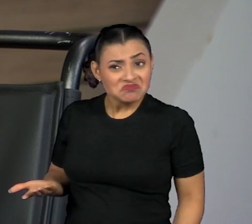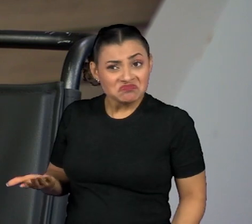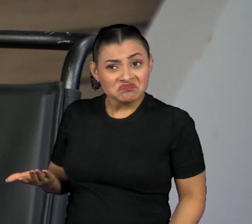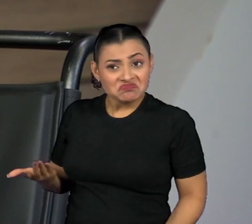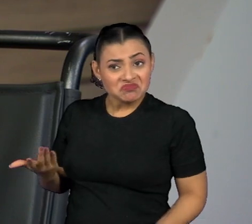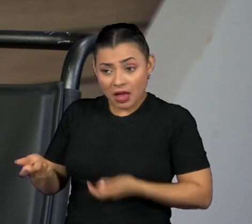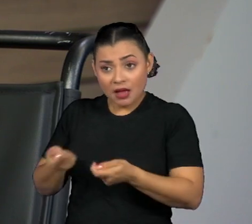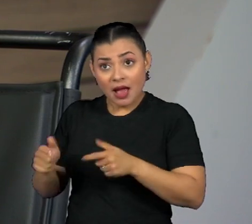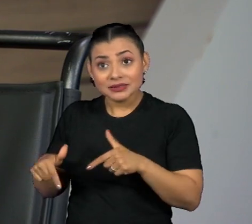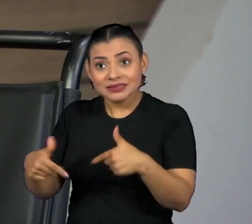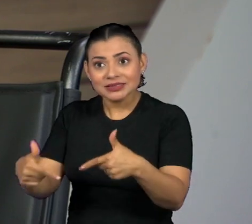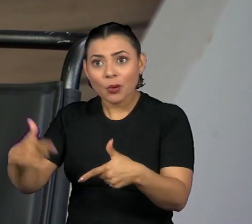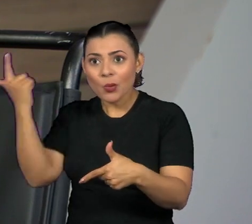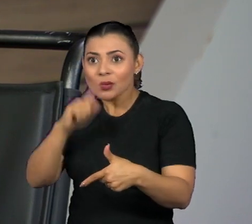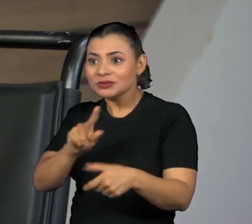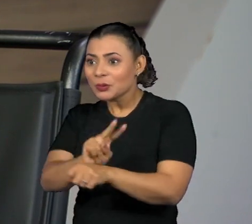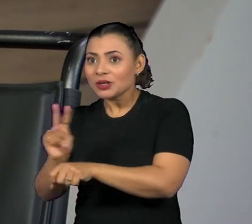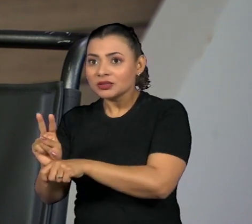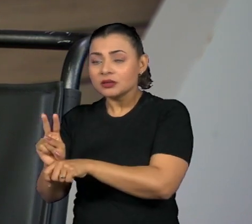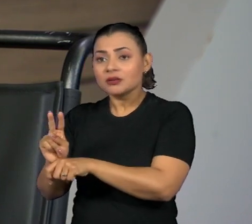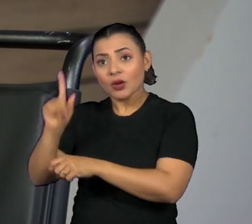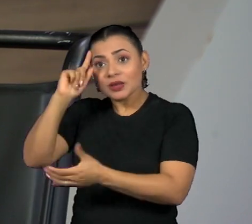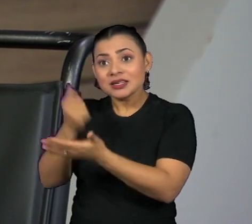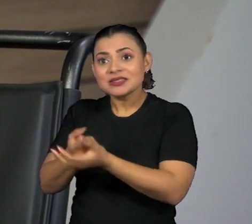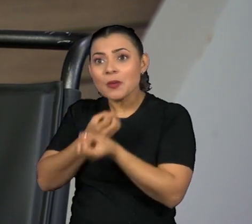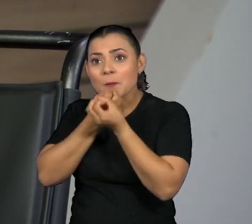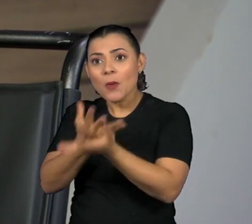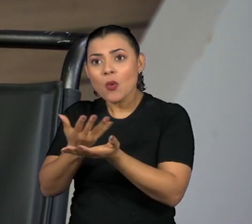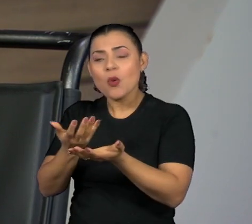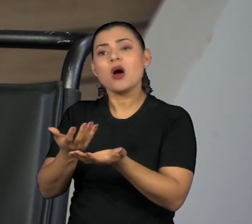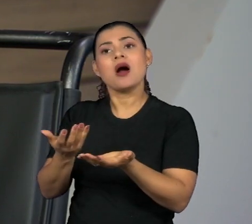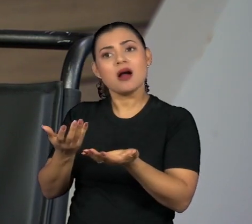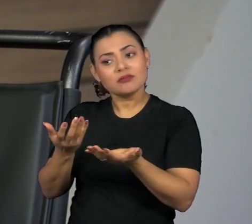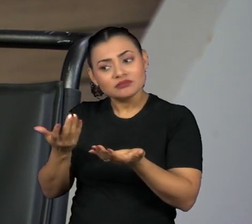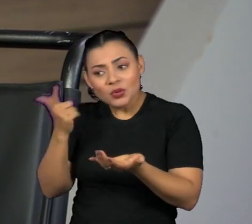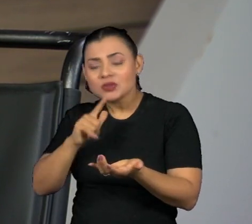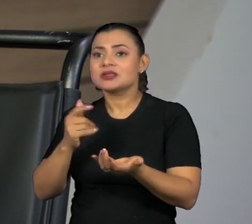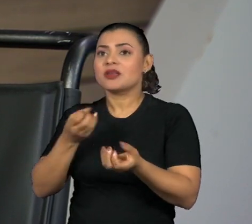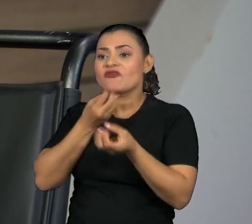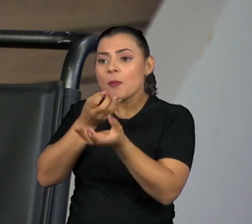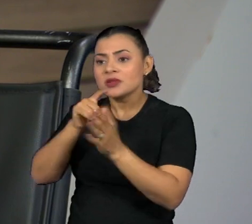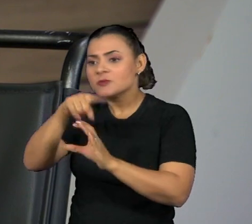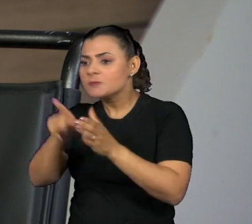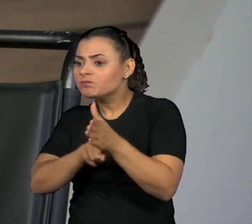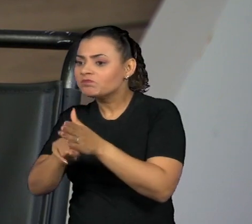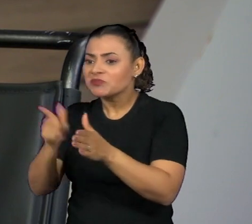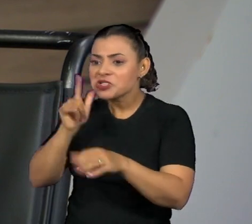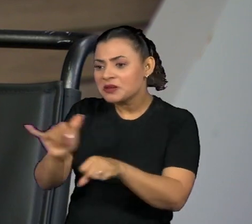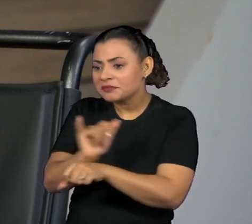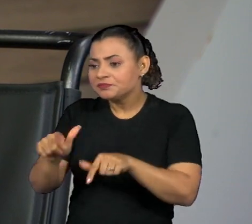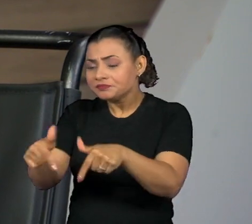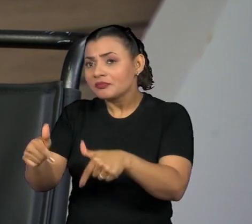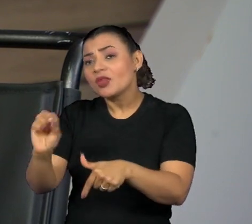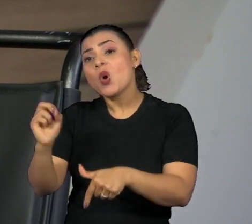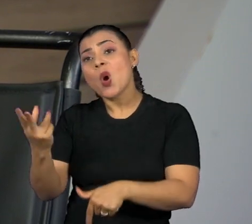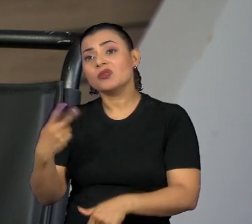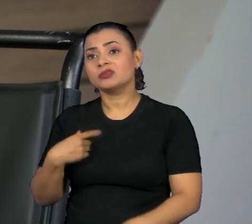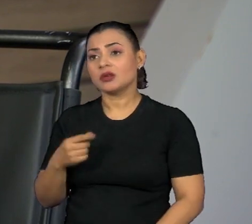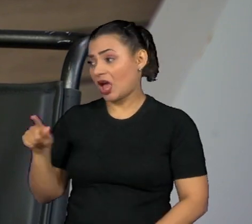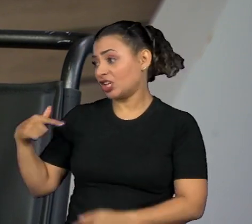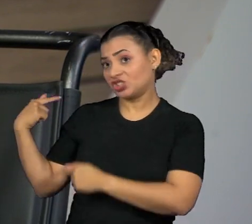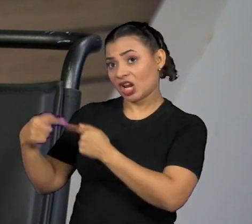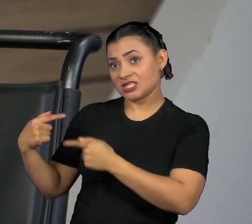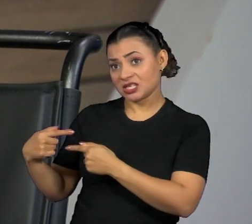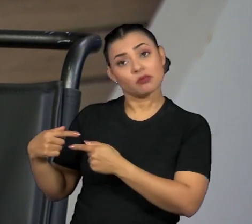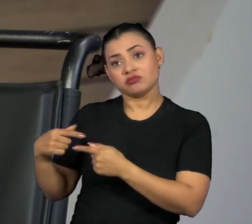rédeas da situação, com decisões bem informadas, a partir da ciência? Ou, se a gente quer ser lembrado,